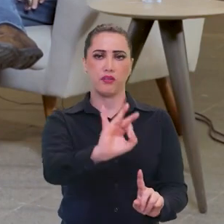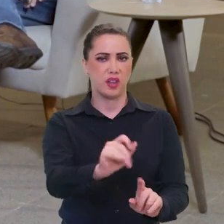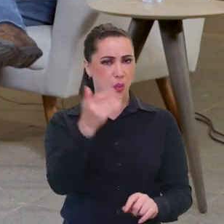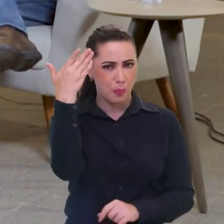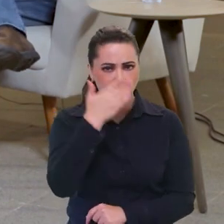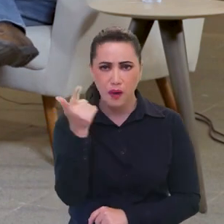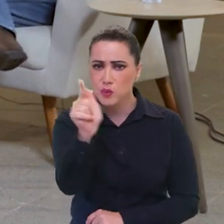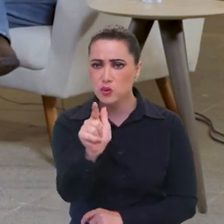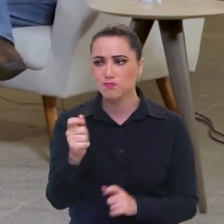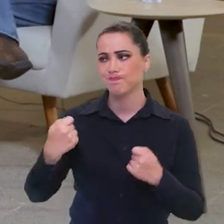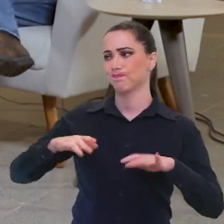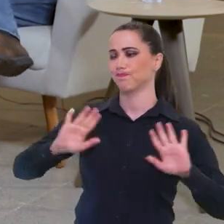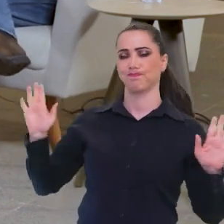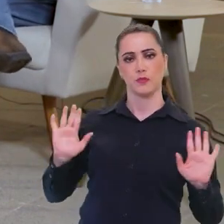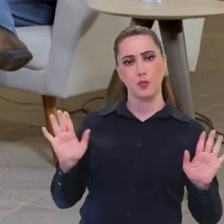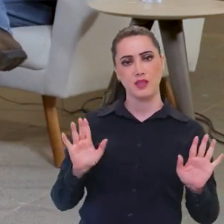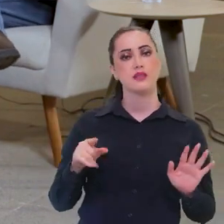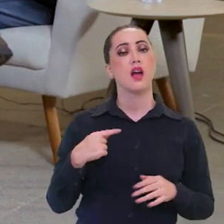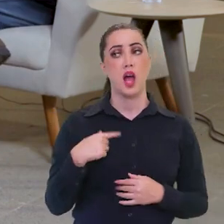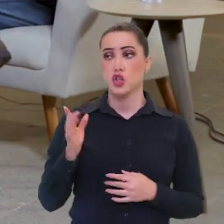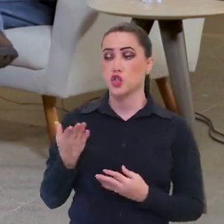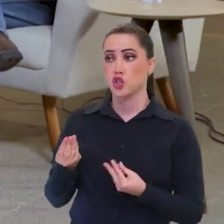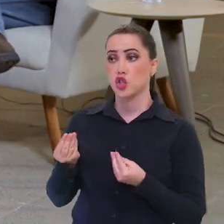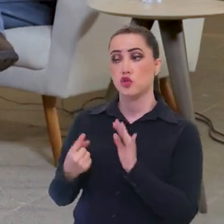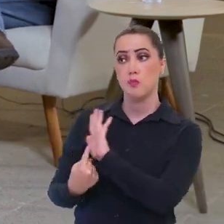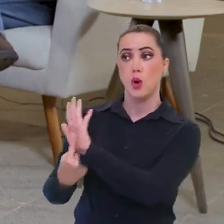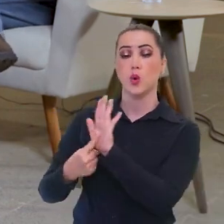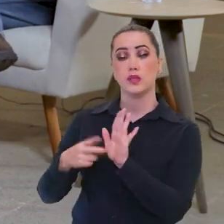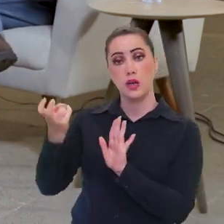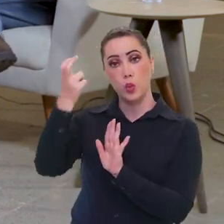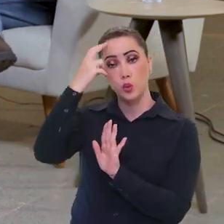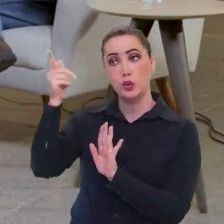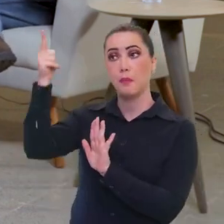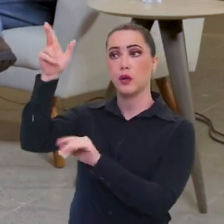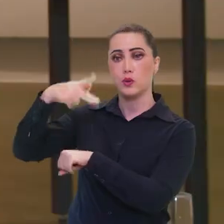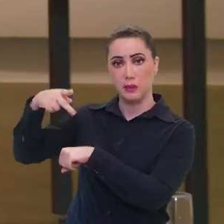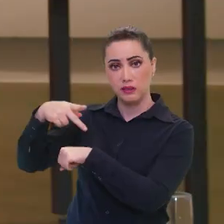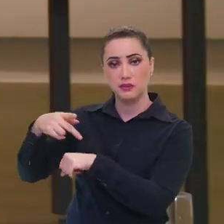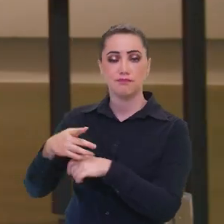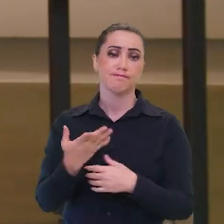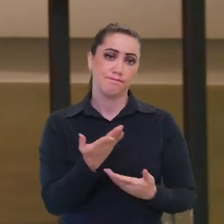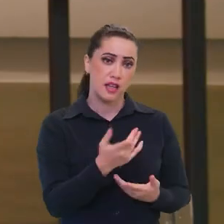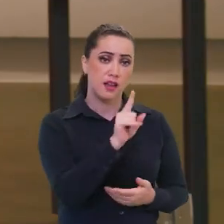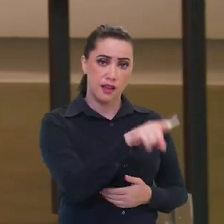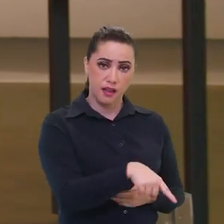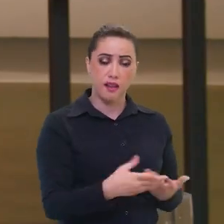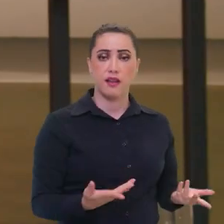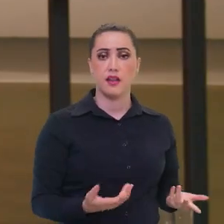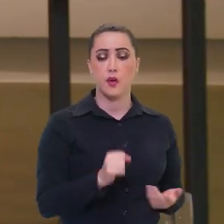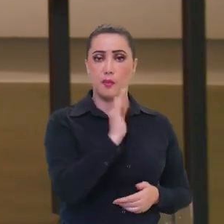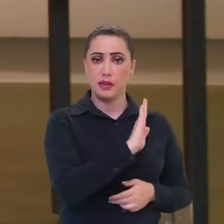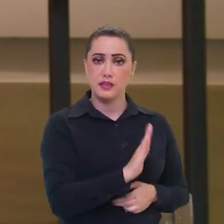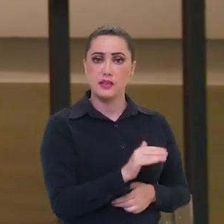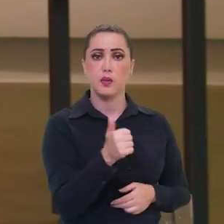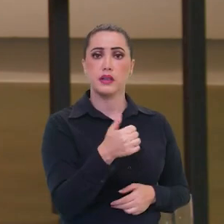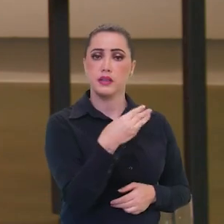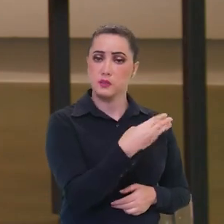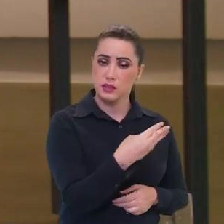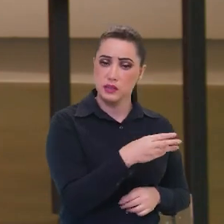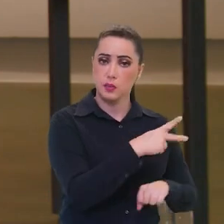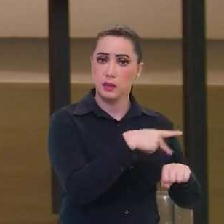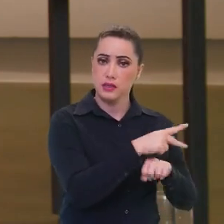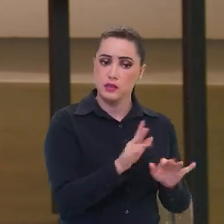produz... A gente exporta a cultura. A gente exporta a cultura e não tira proveito disso, porque o Brasil é o 13º país onde